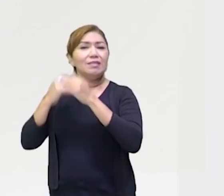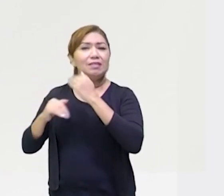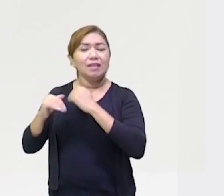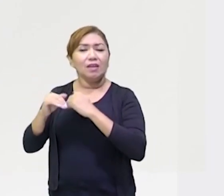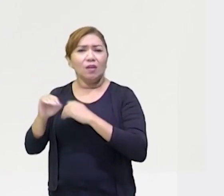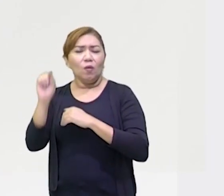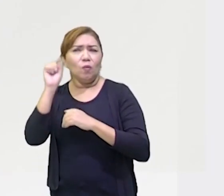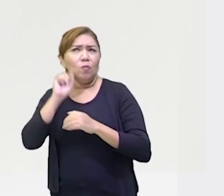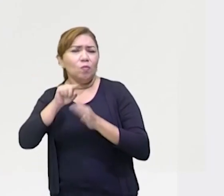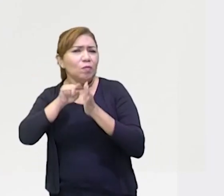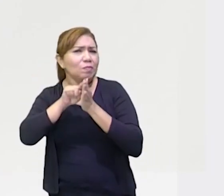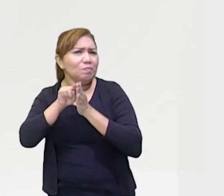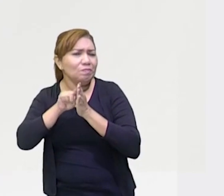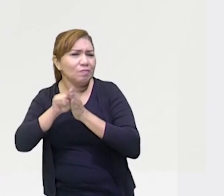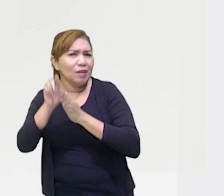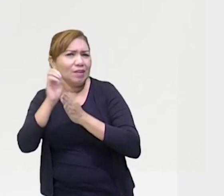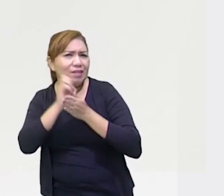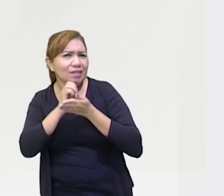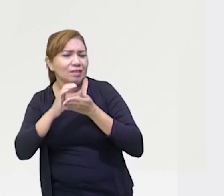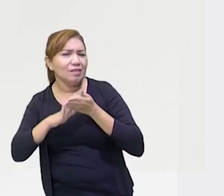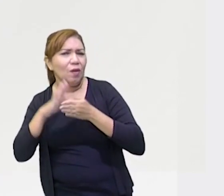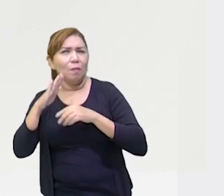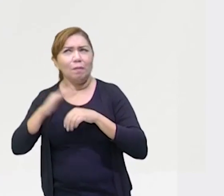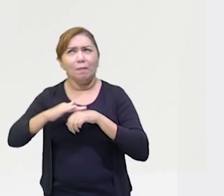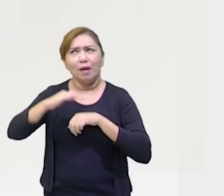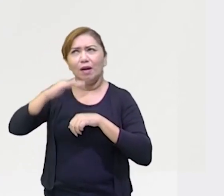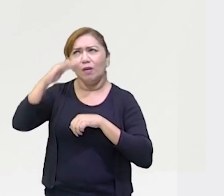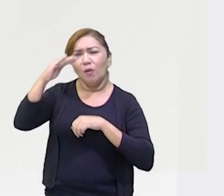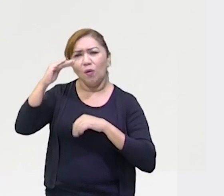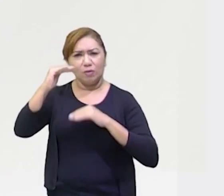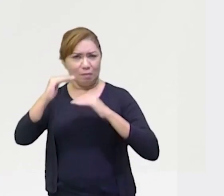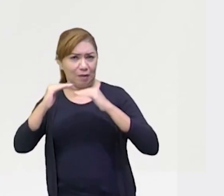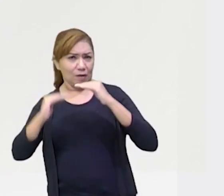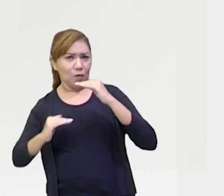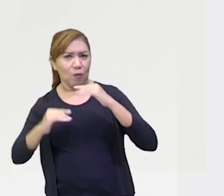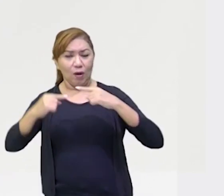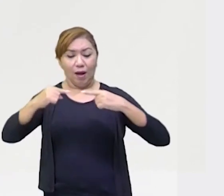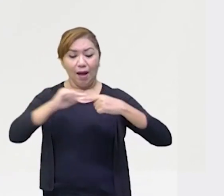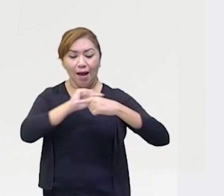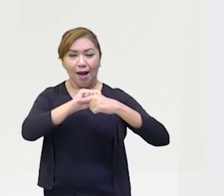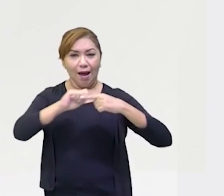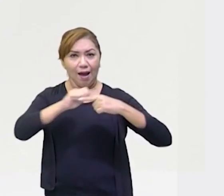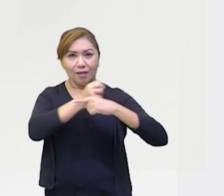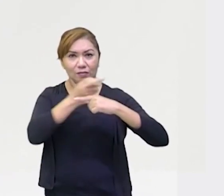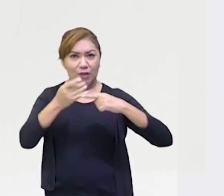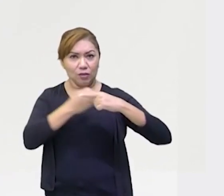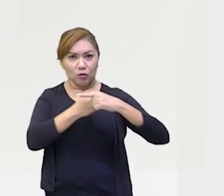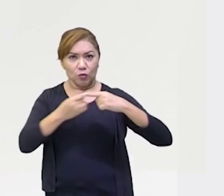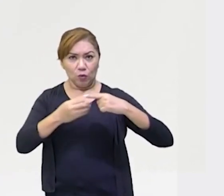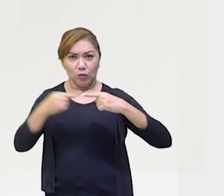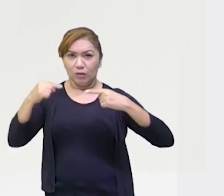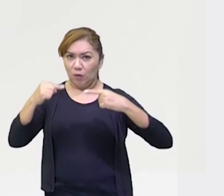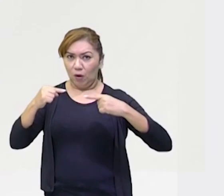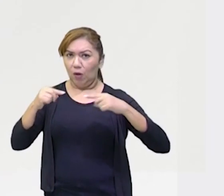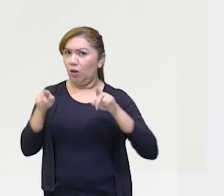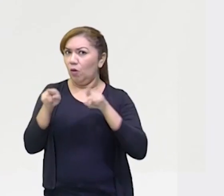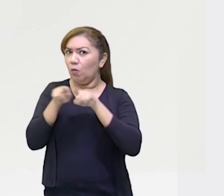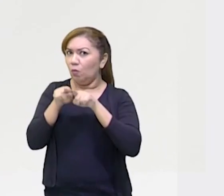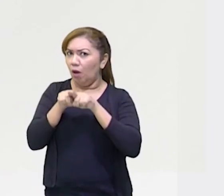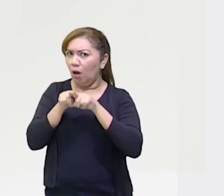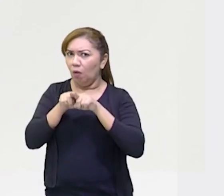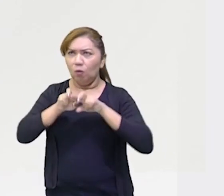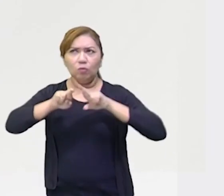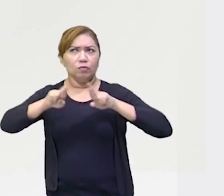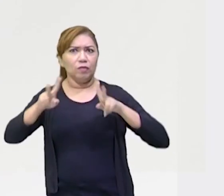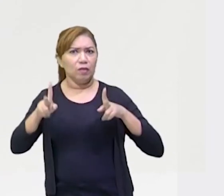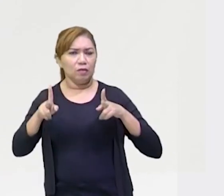comparar uma fração. Se essa fração é maior que outra, se ela é menor que outra, se elas são equivalentes, se elas são iguais. Beleza? Qual a